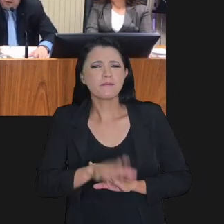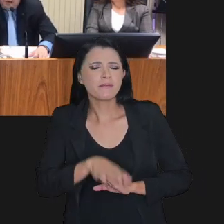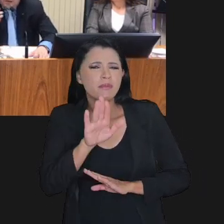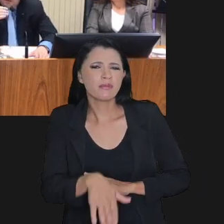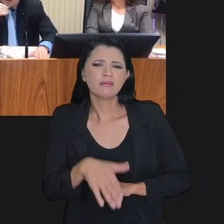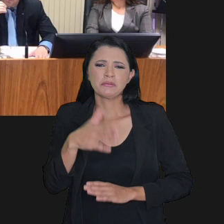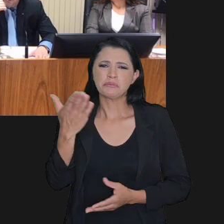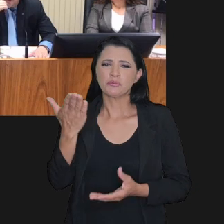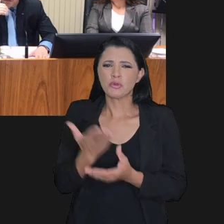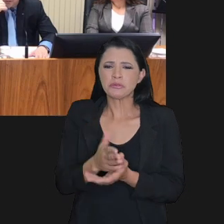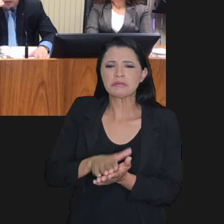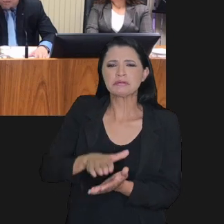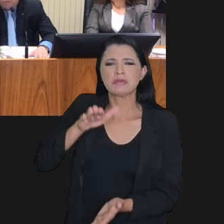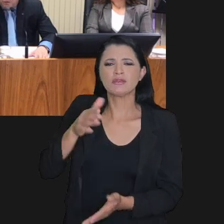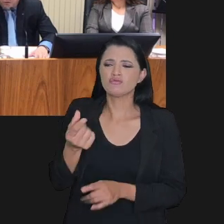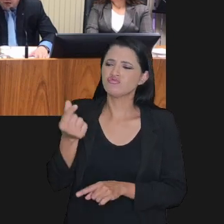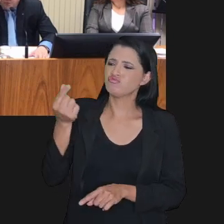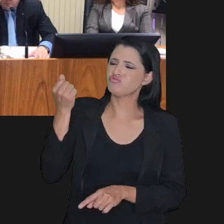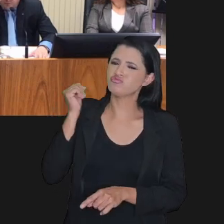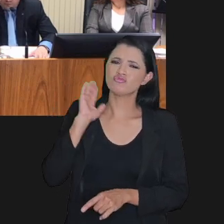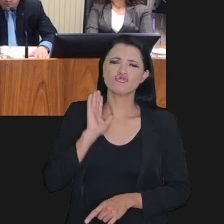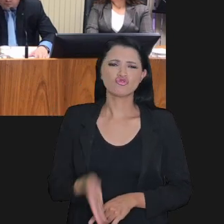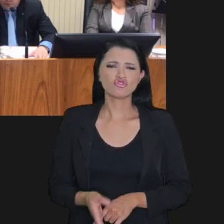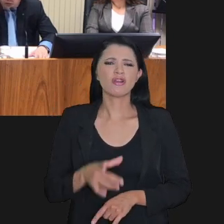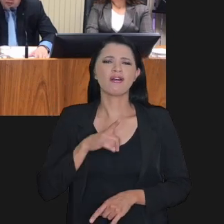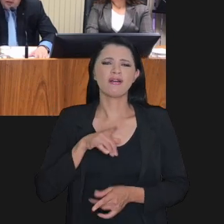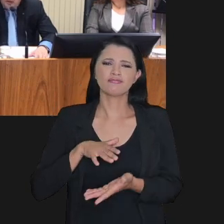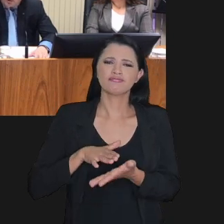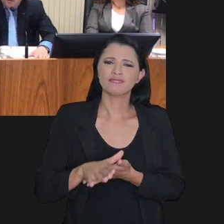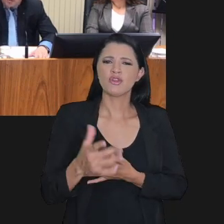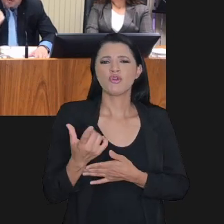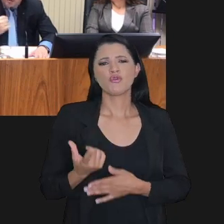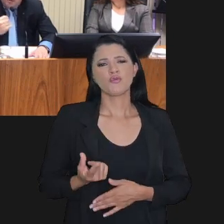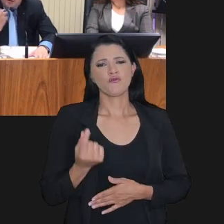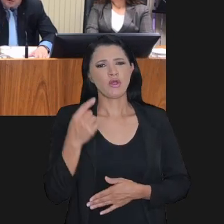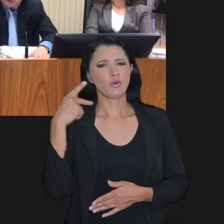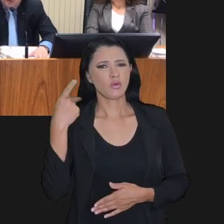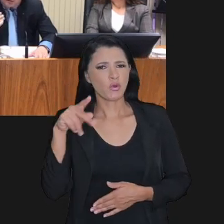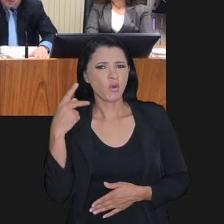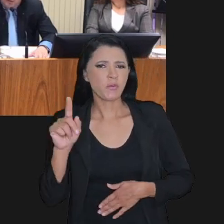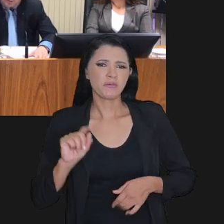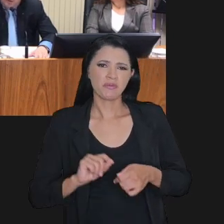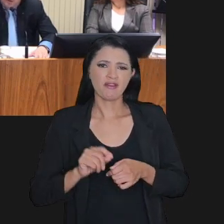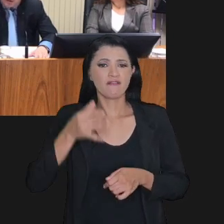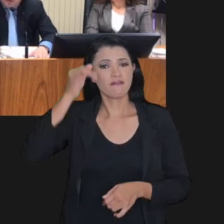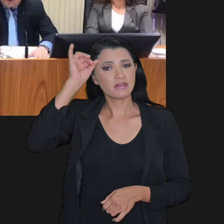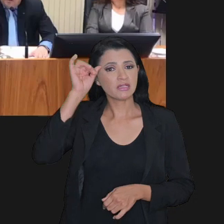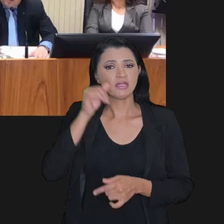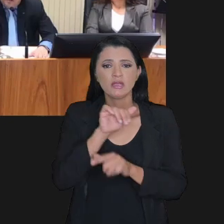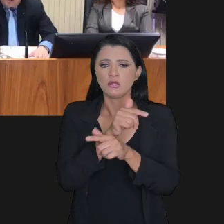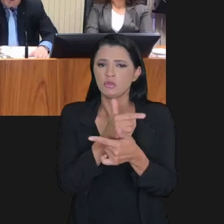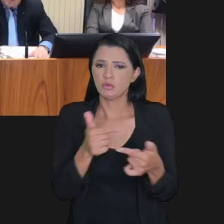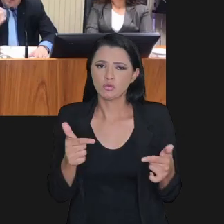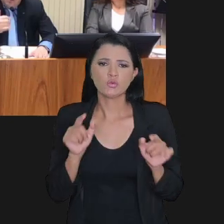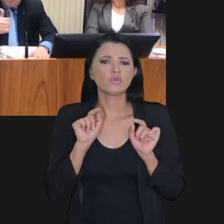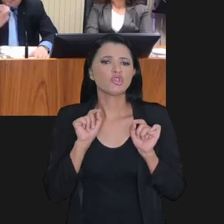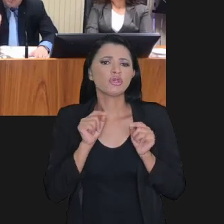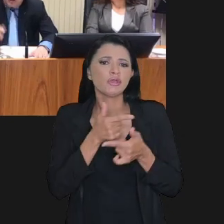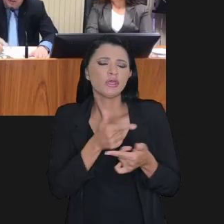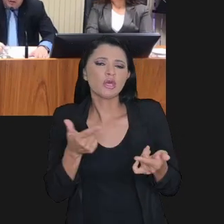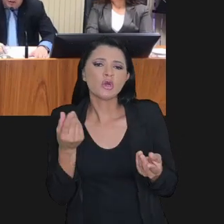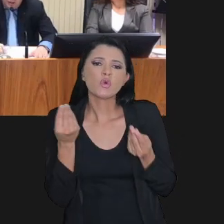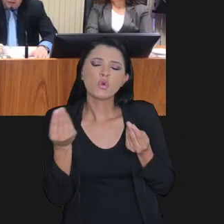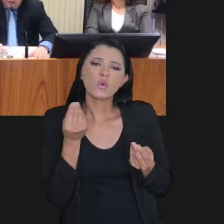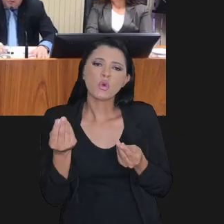muito baixos, processos que estavam há muito tempo, contribuíam o valor devido para a fazenda e não